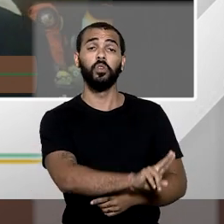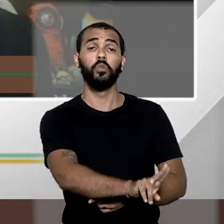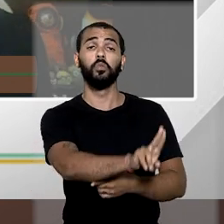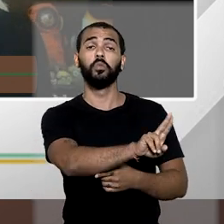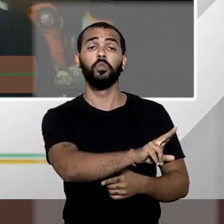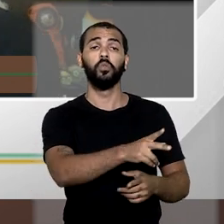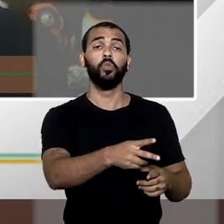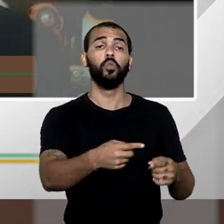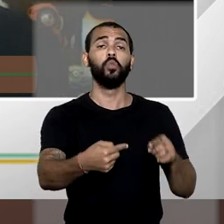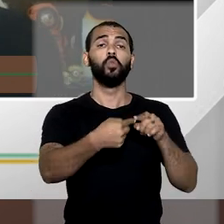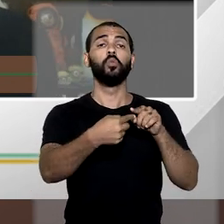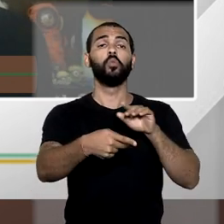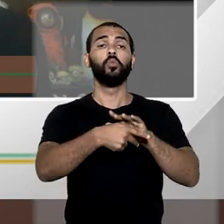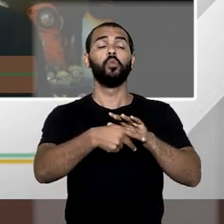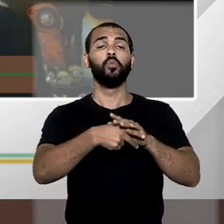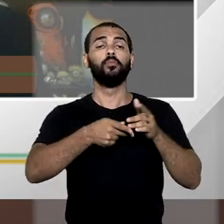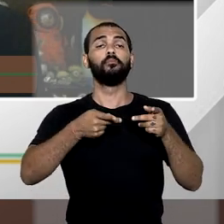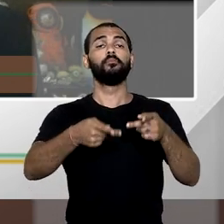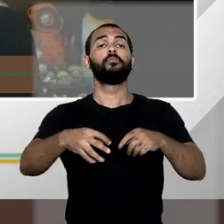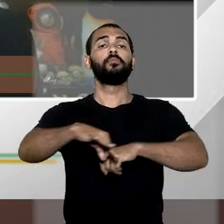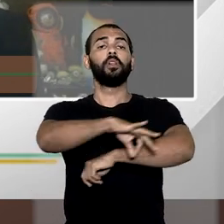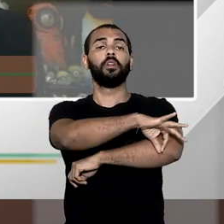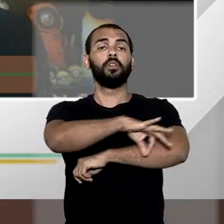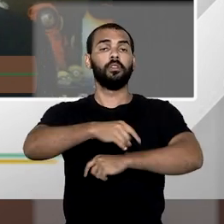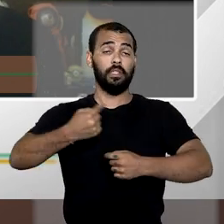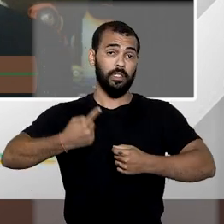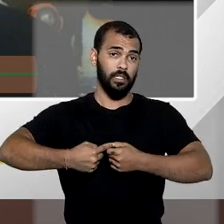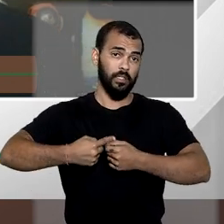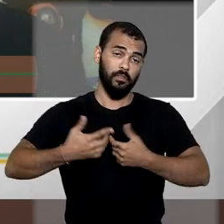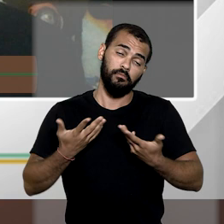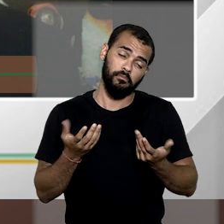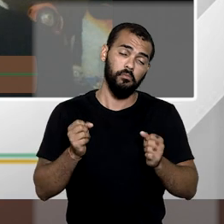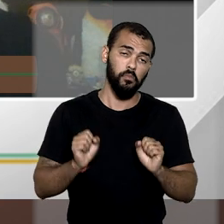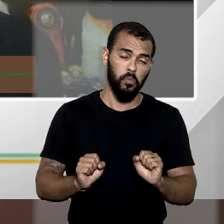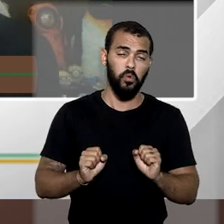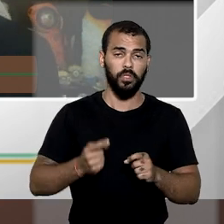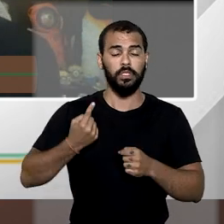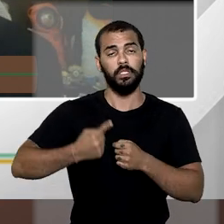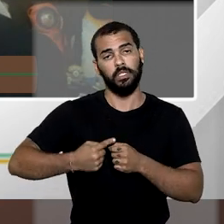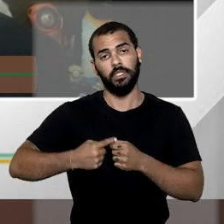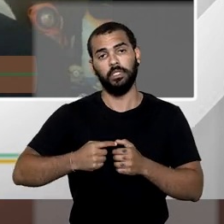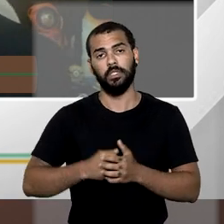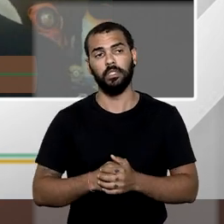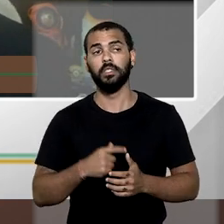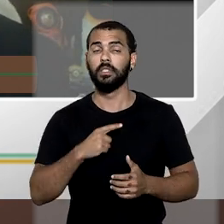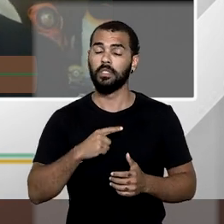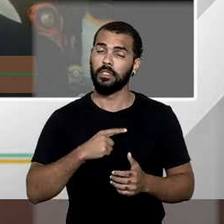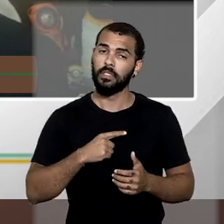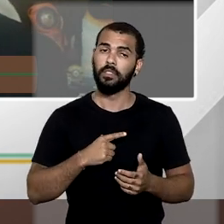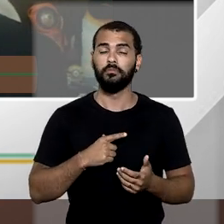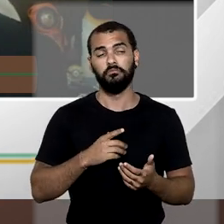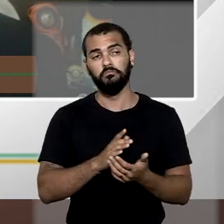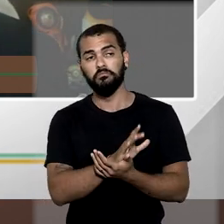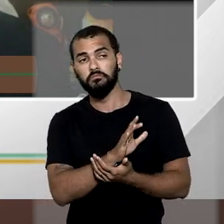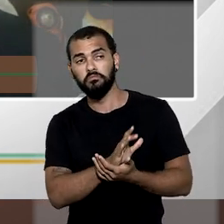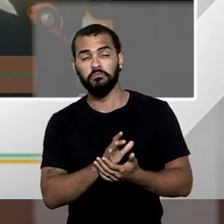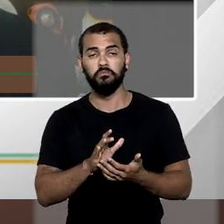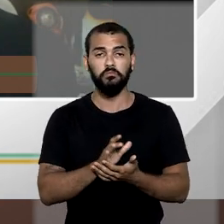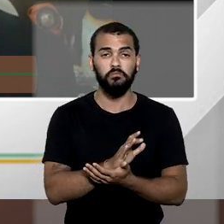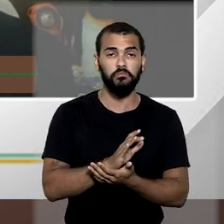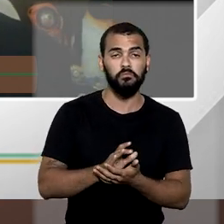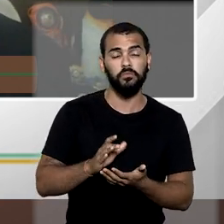do que o plano diretor da municipalidade prevê, podem os municípios impor certos gradativos